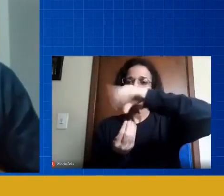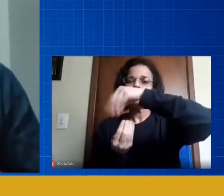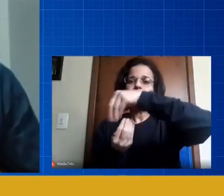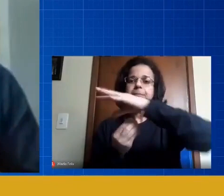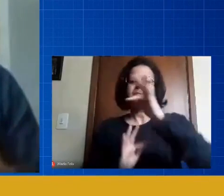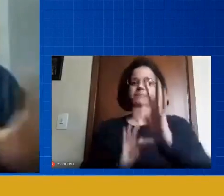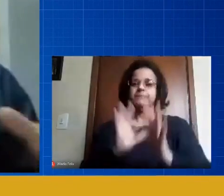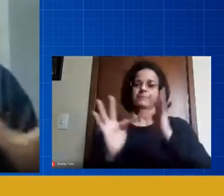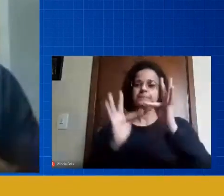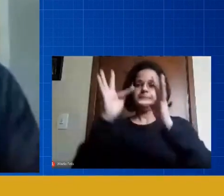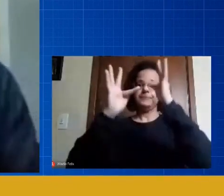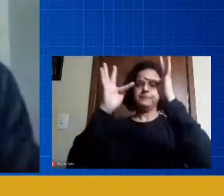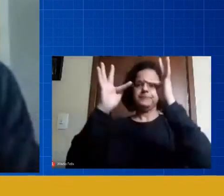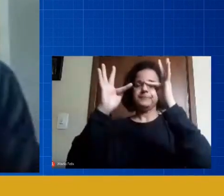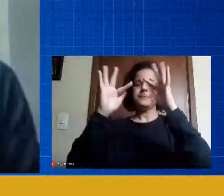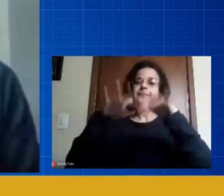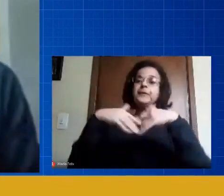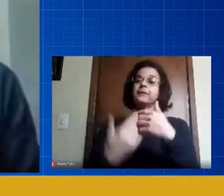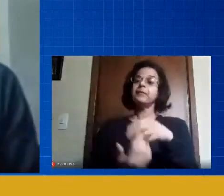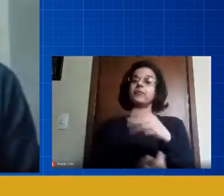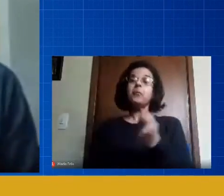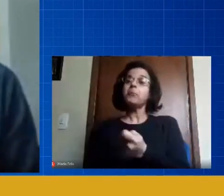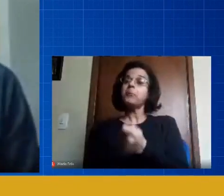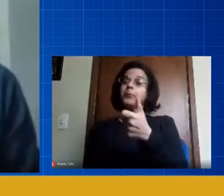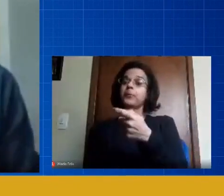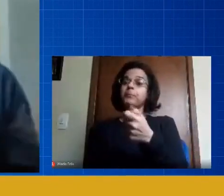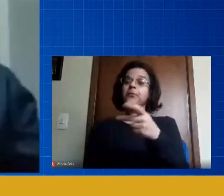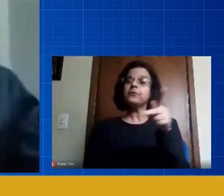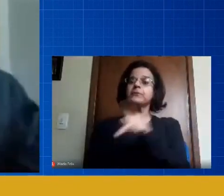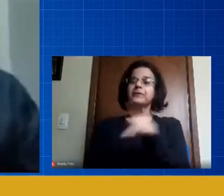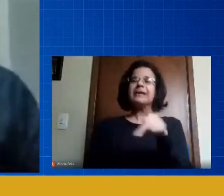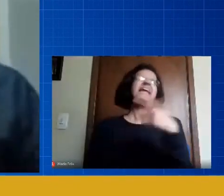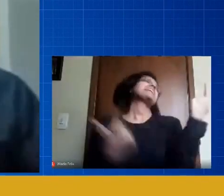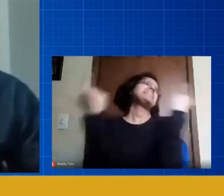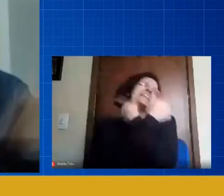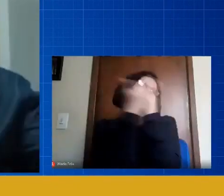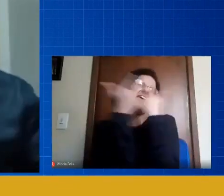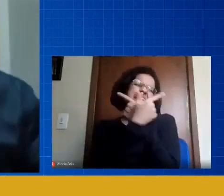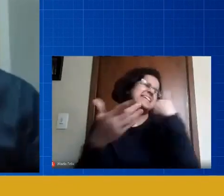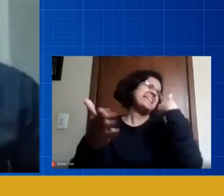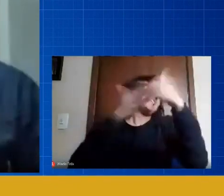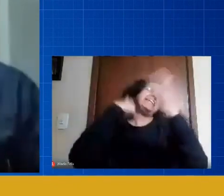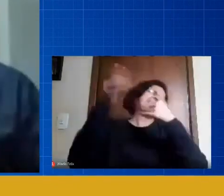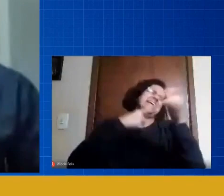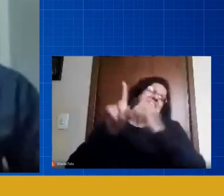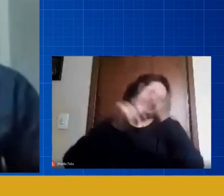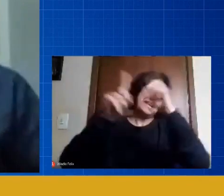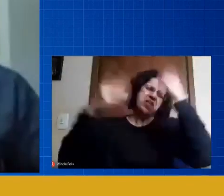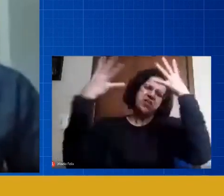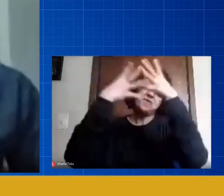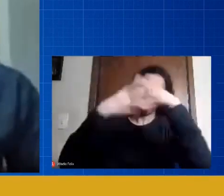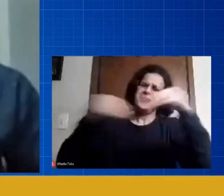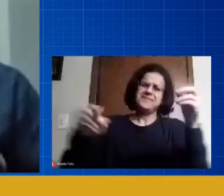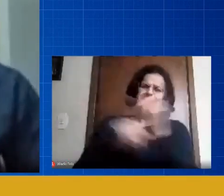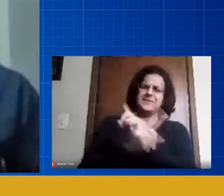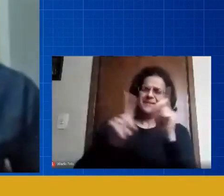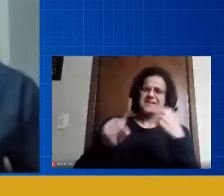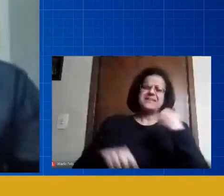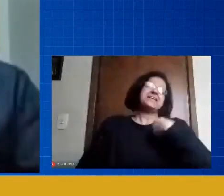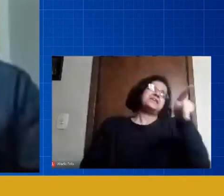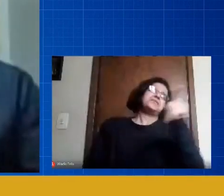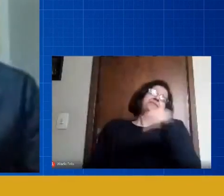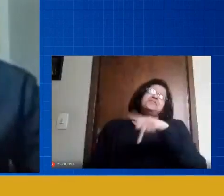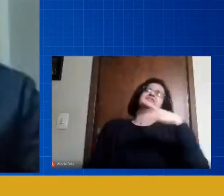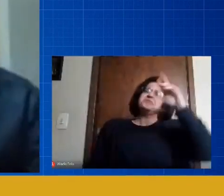assim uma meia dúzia de professores estava rindo no fundo que nada isso nunca vai acabar eu sou professor aqui minha